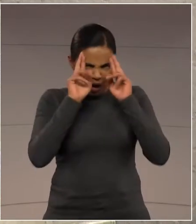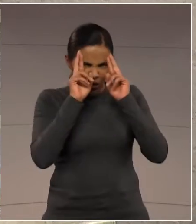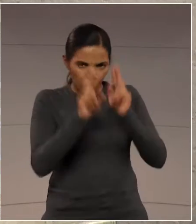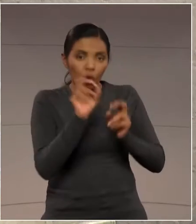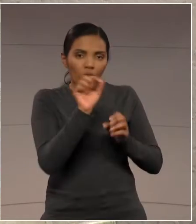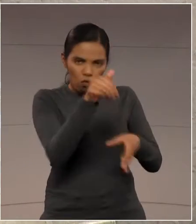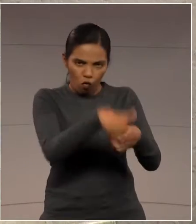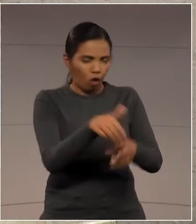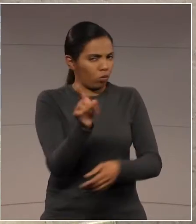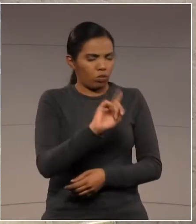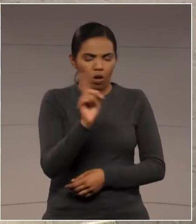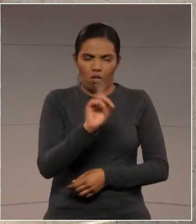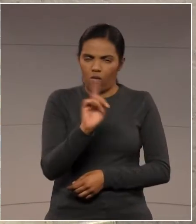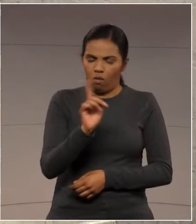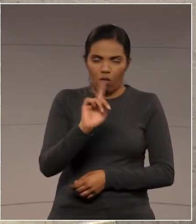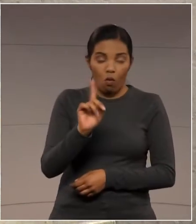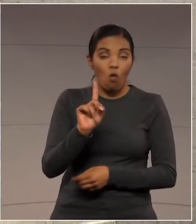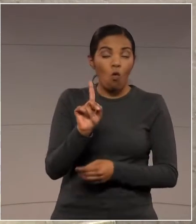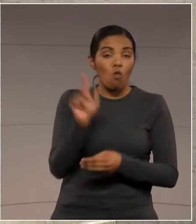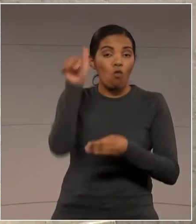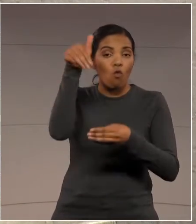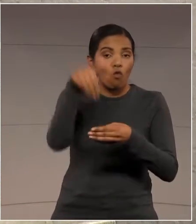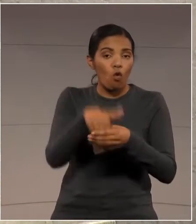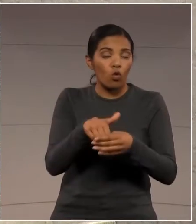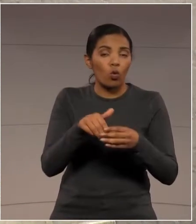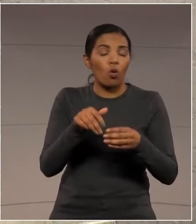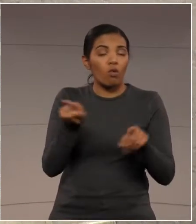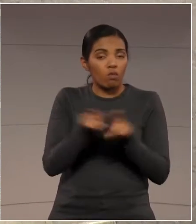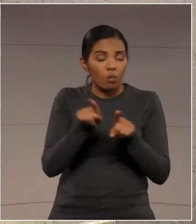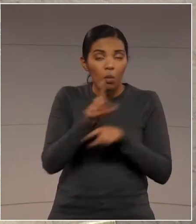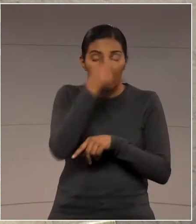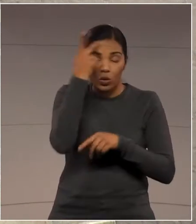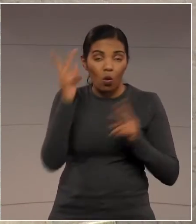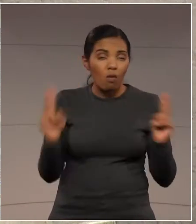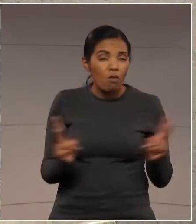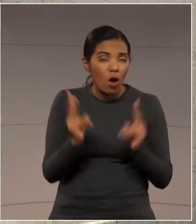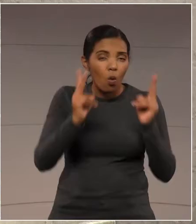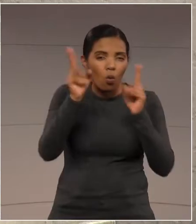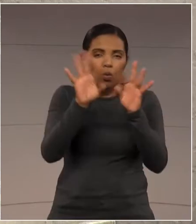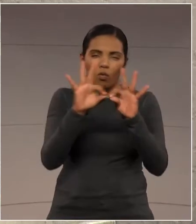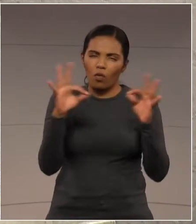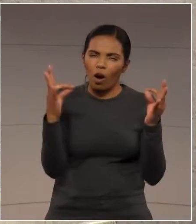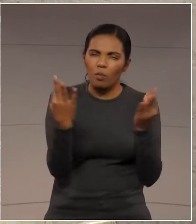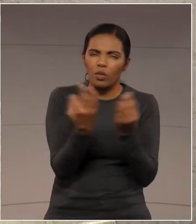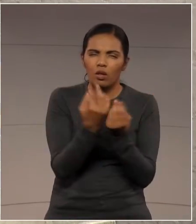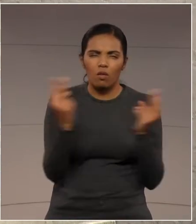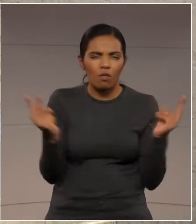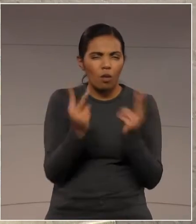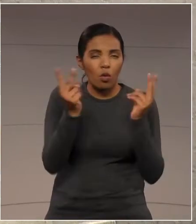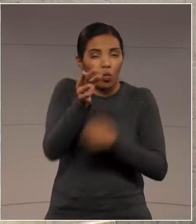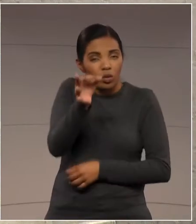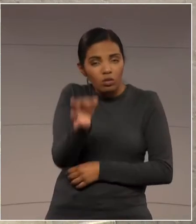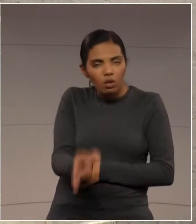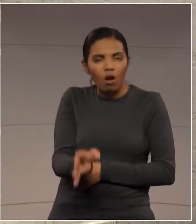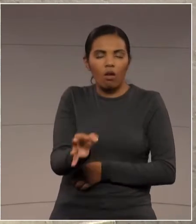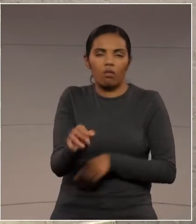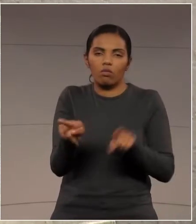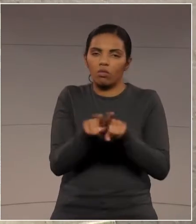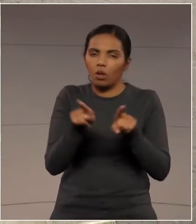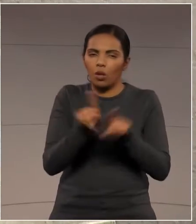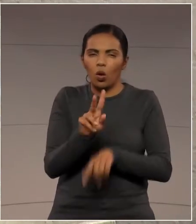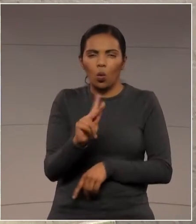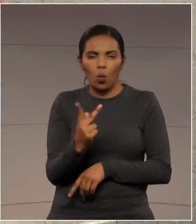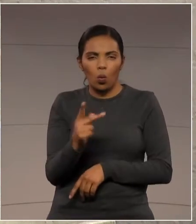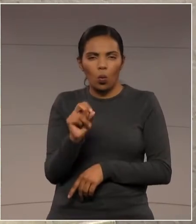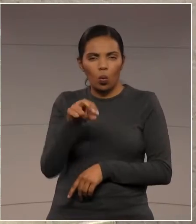respeito a quem valoriza os valores da família, valoriza o que é correto, valoriza a honestidade e a